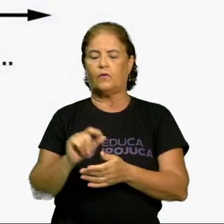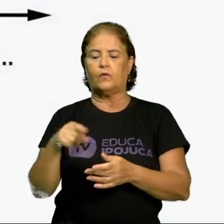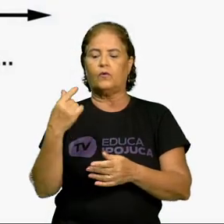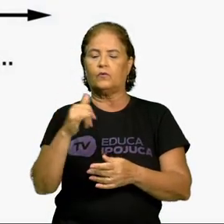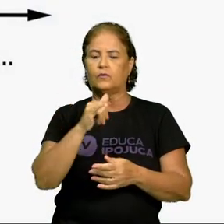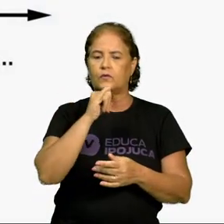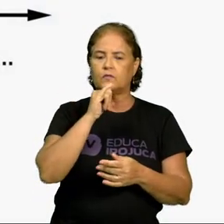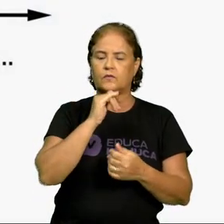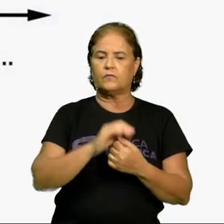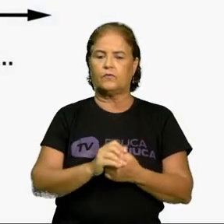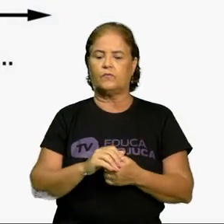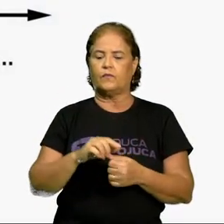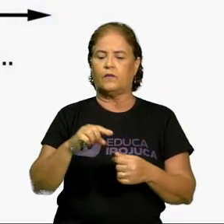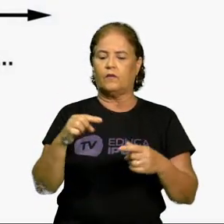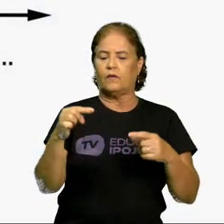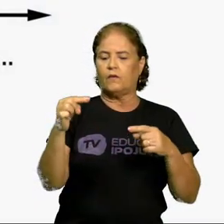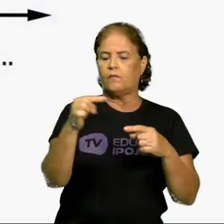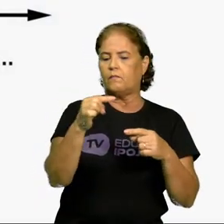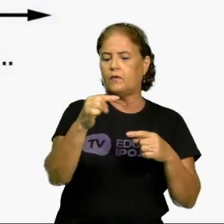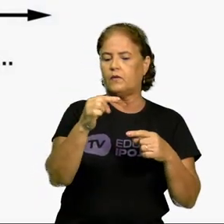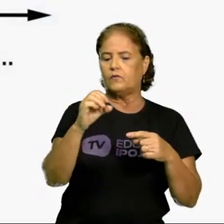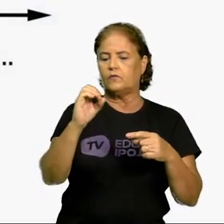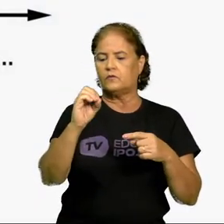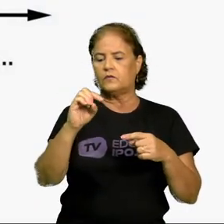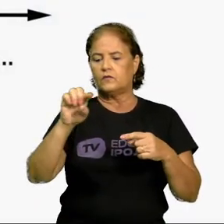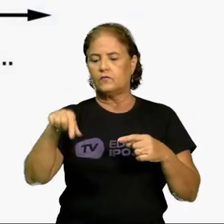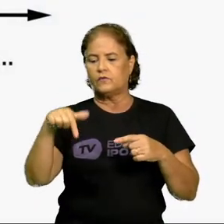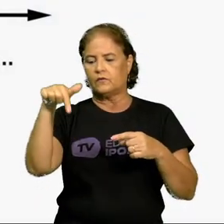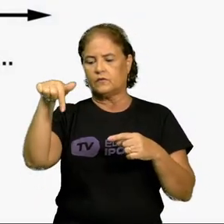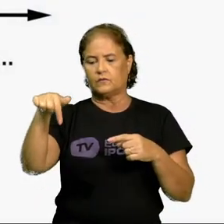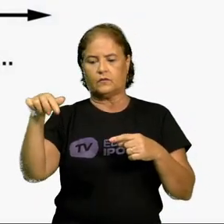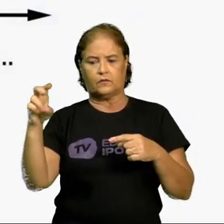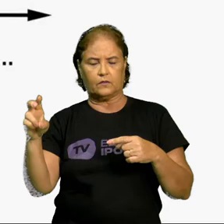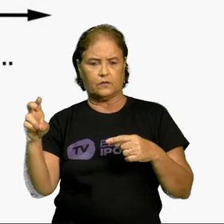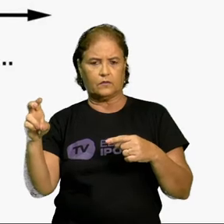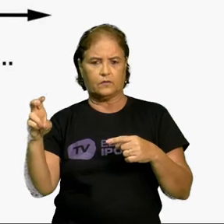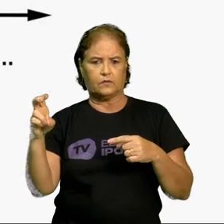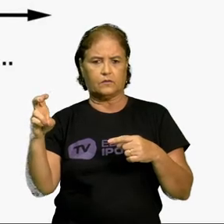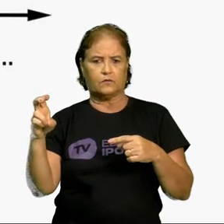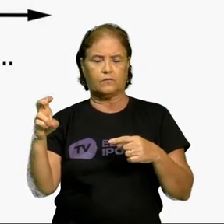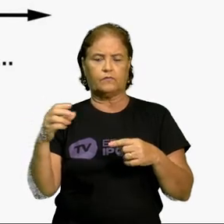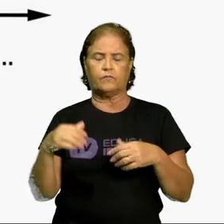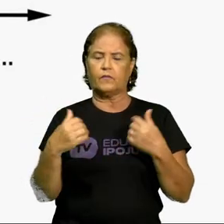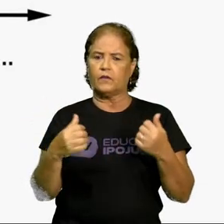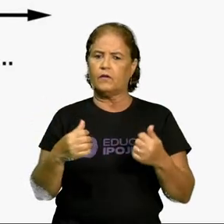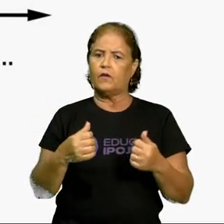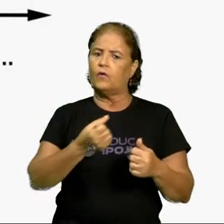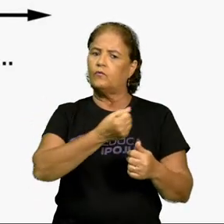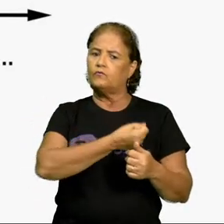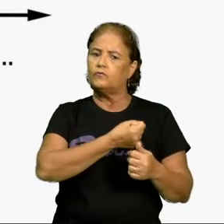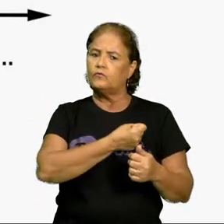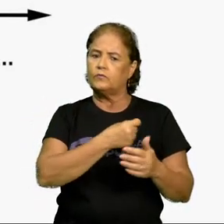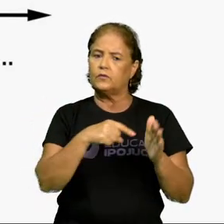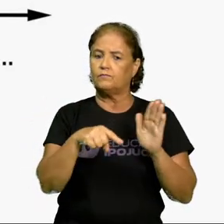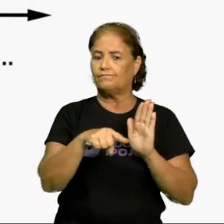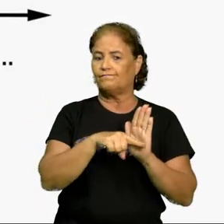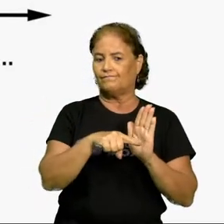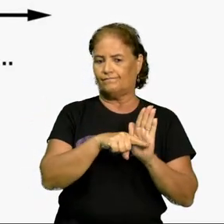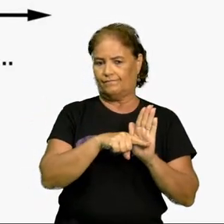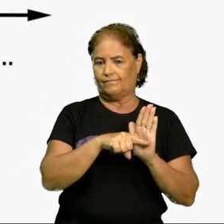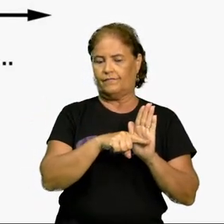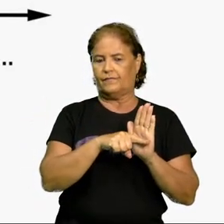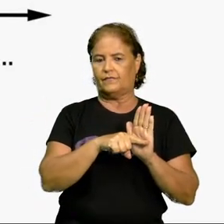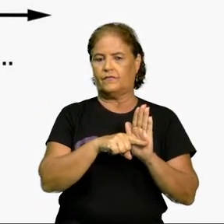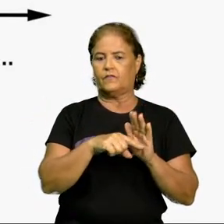Menos 0,75. Olha o detalhe. É um número negativo. Então, na